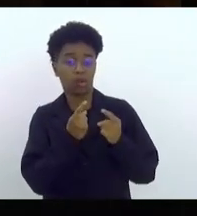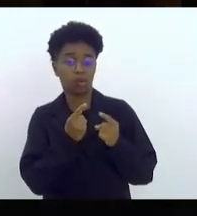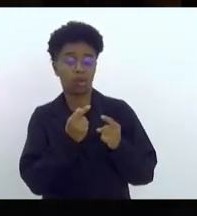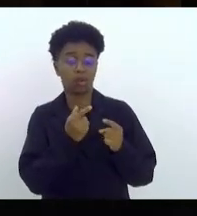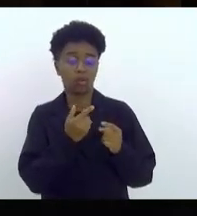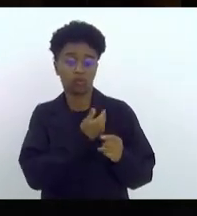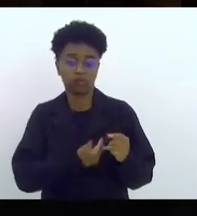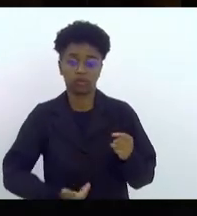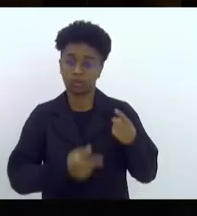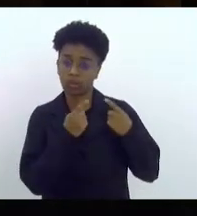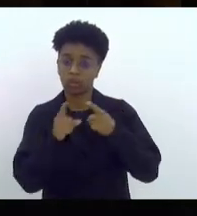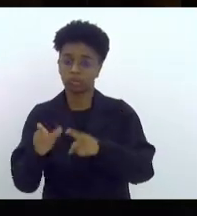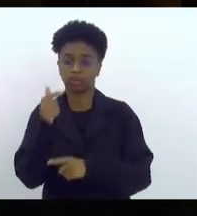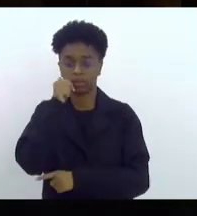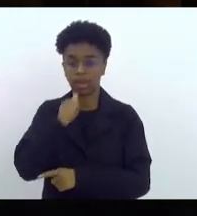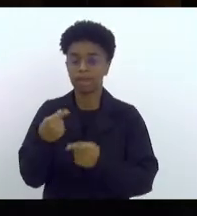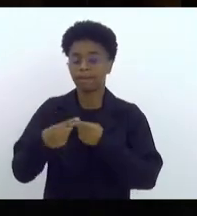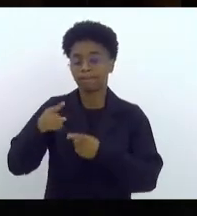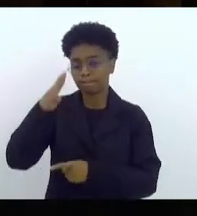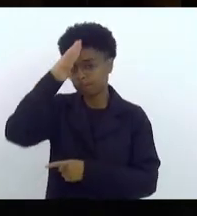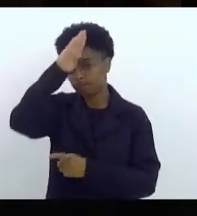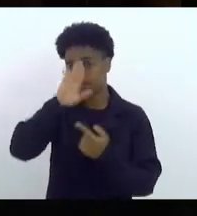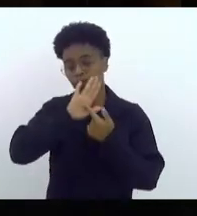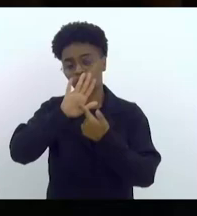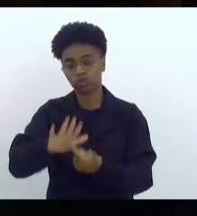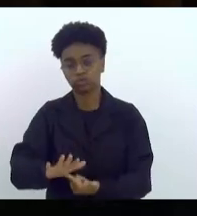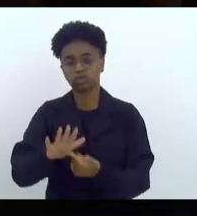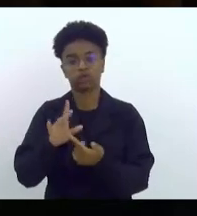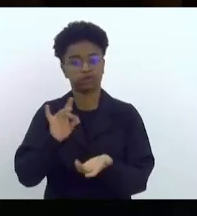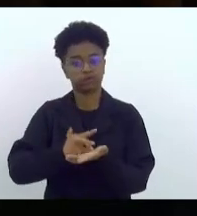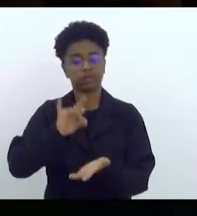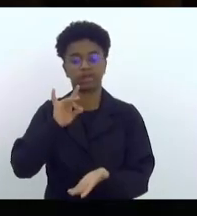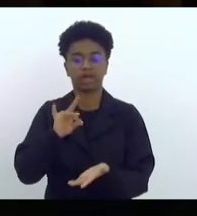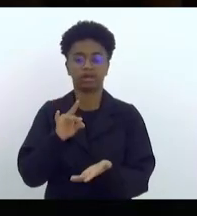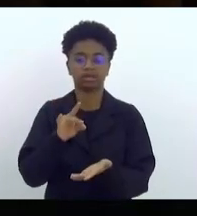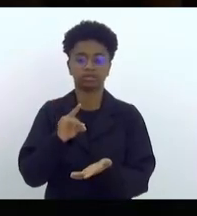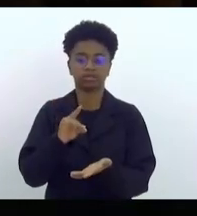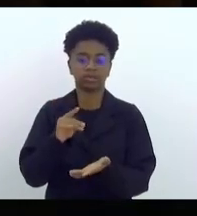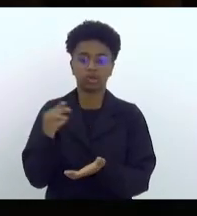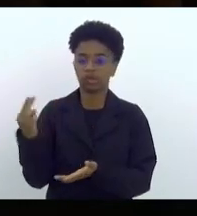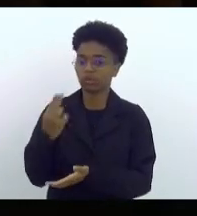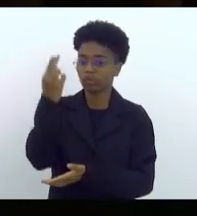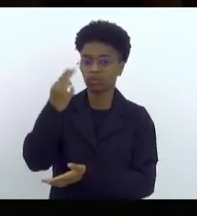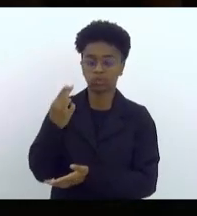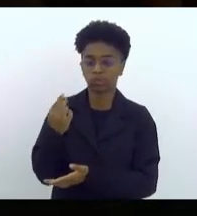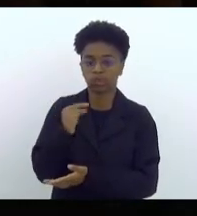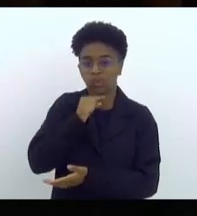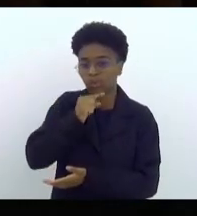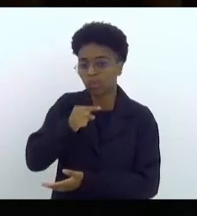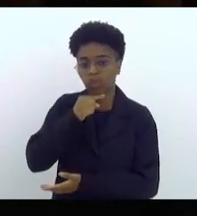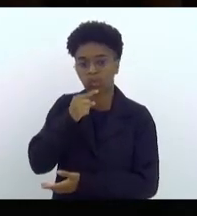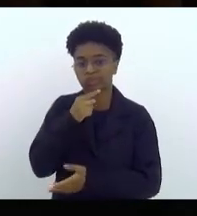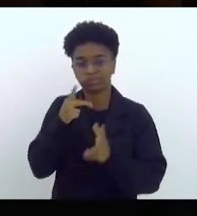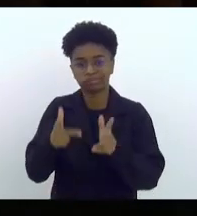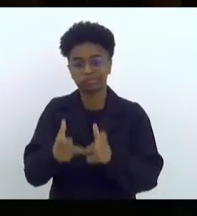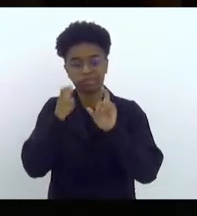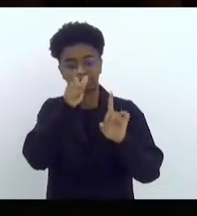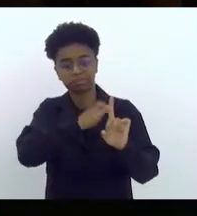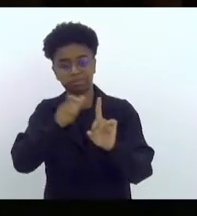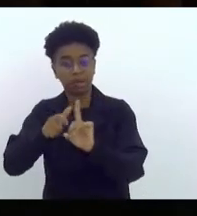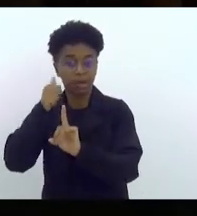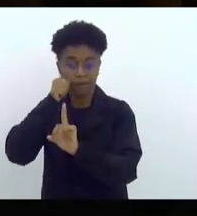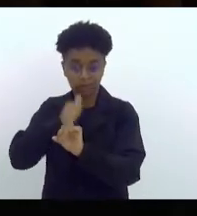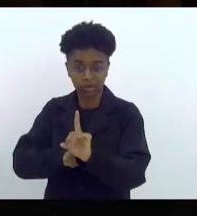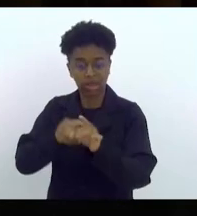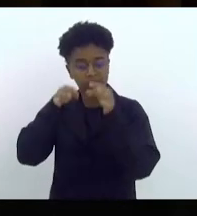governo Bolsonaro demonstrou a sua completa incapacidade de reconhecer as mulheres